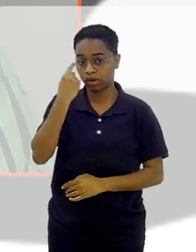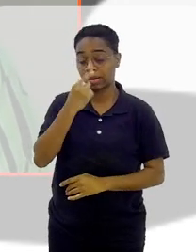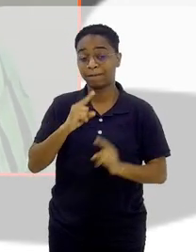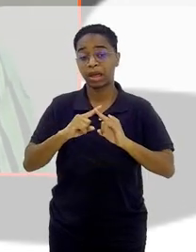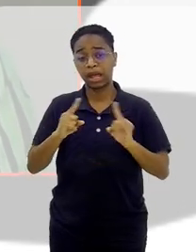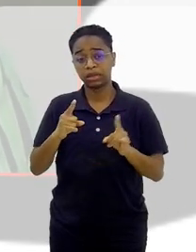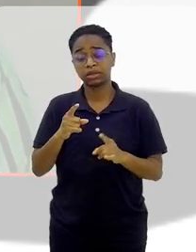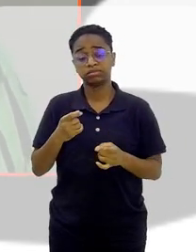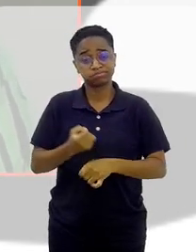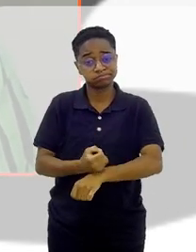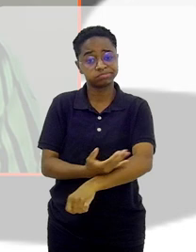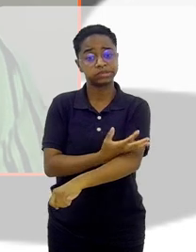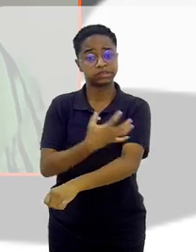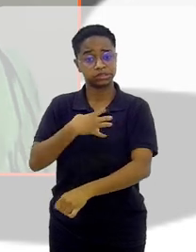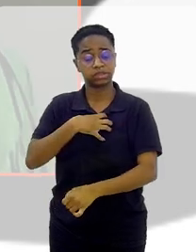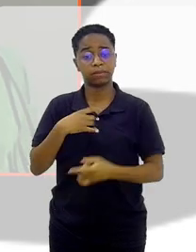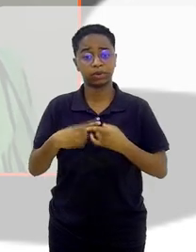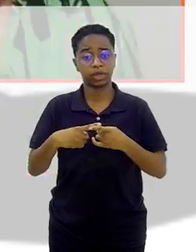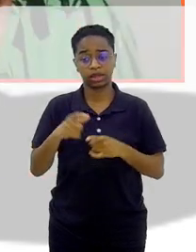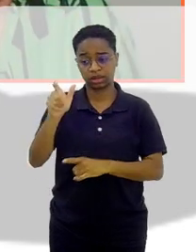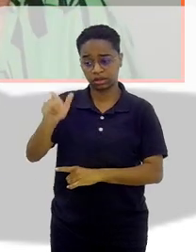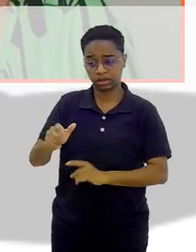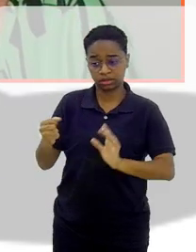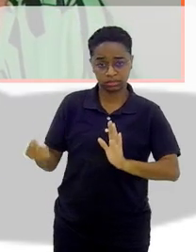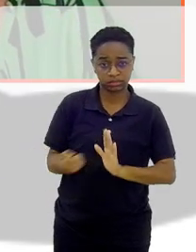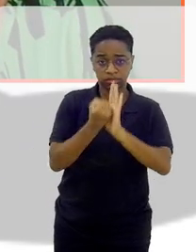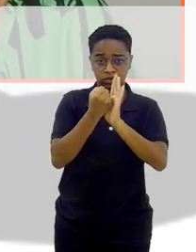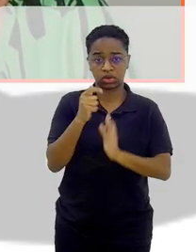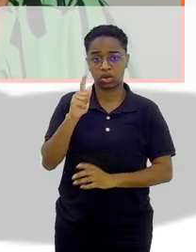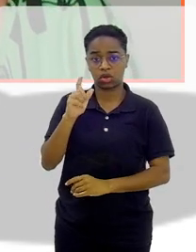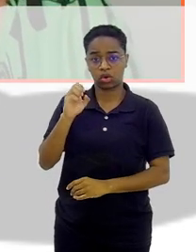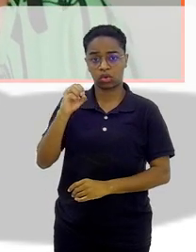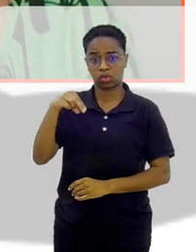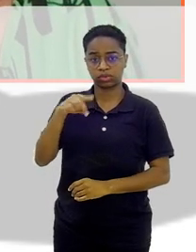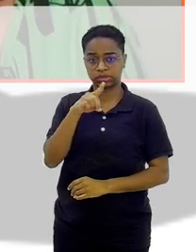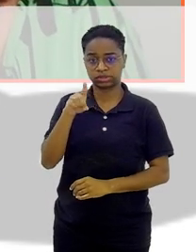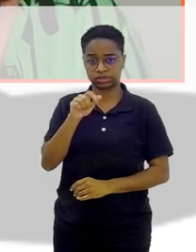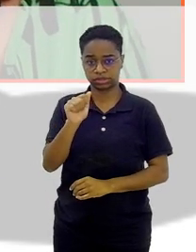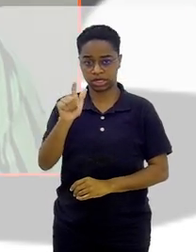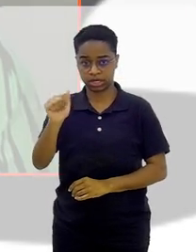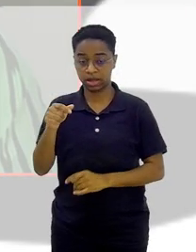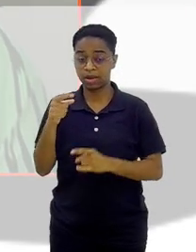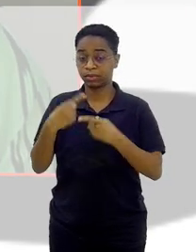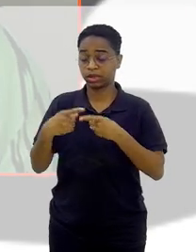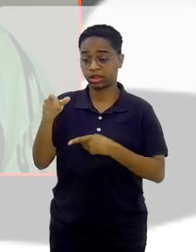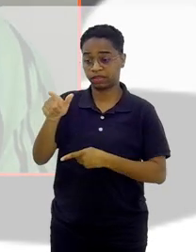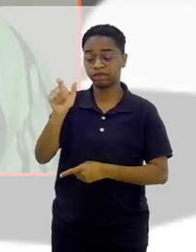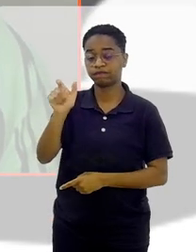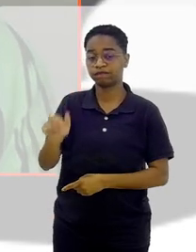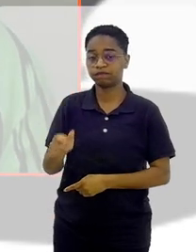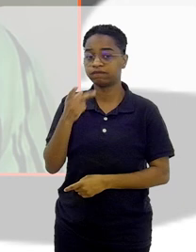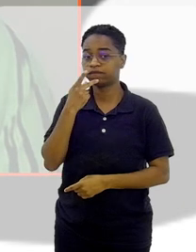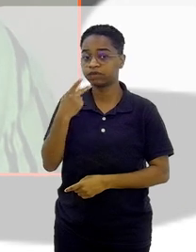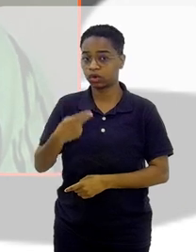passou a ser um símbolo pra gente, sabe? O seu Gonzaga. E ele dizia, pra mim, esse o dia mais importante da minha